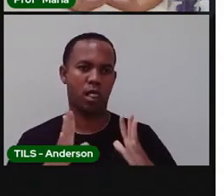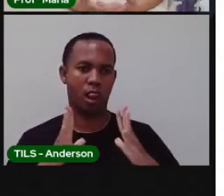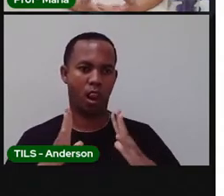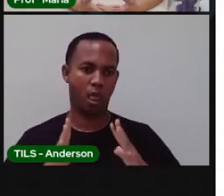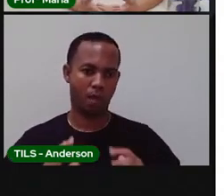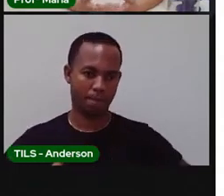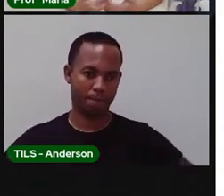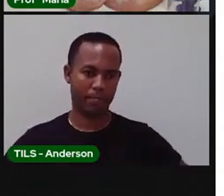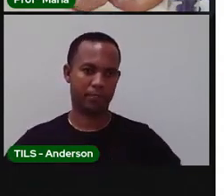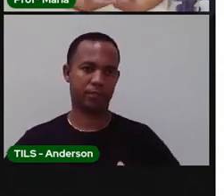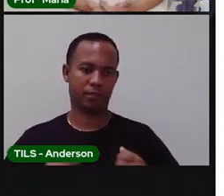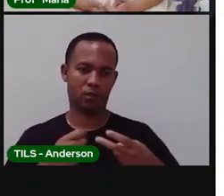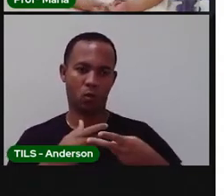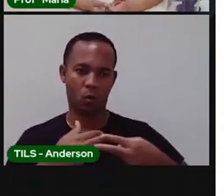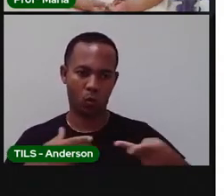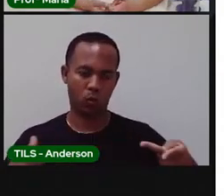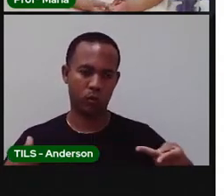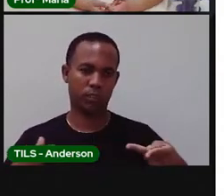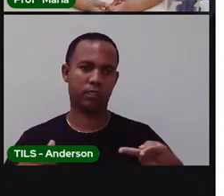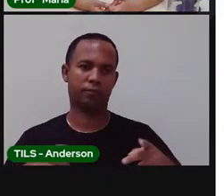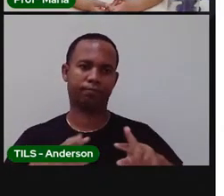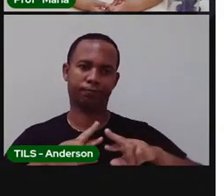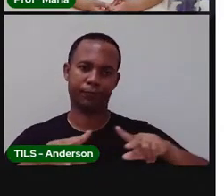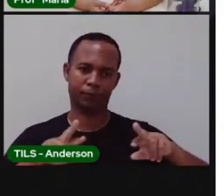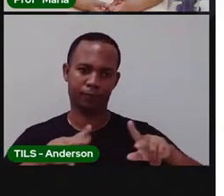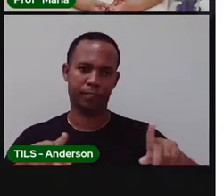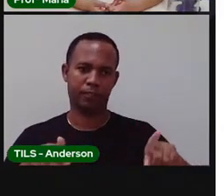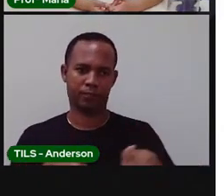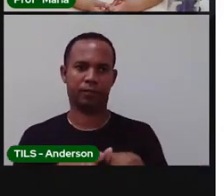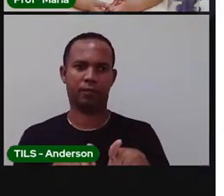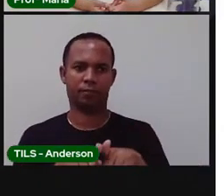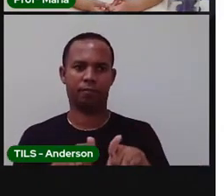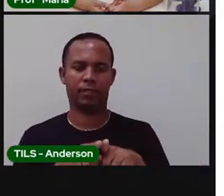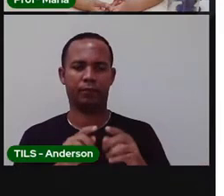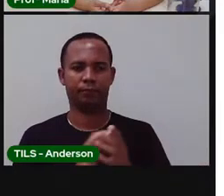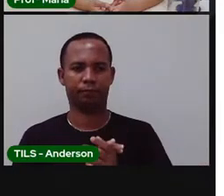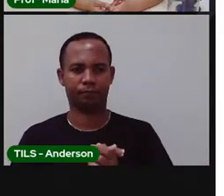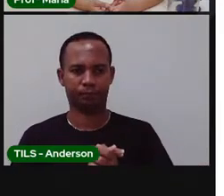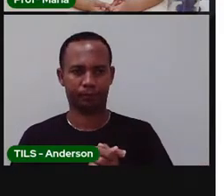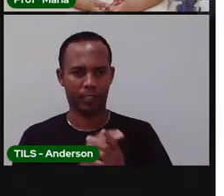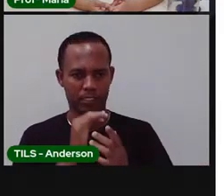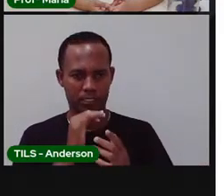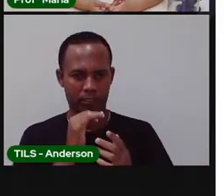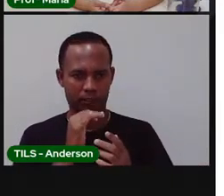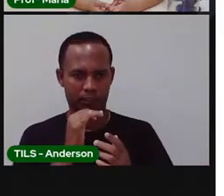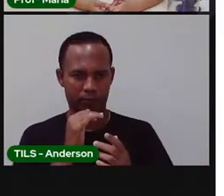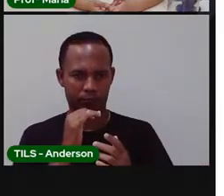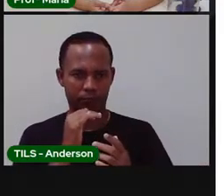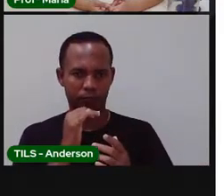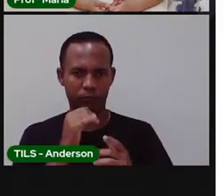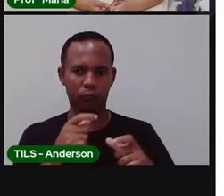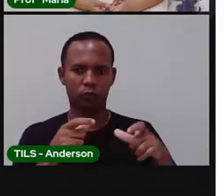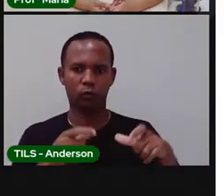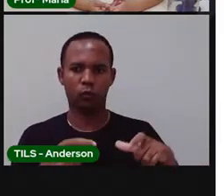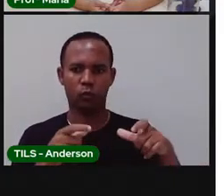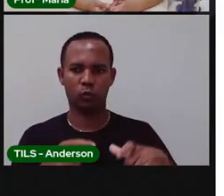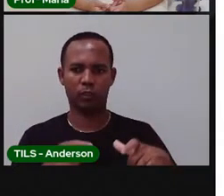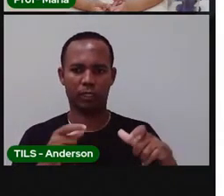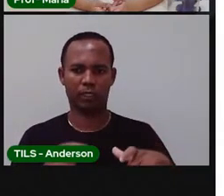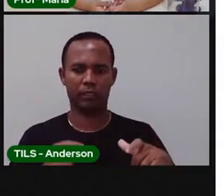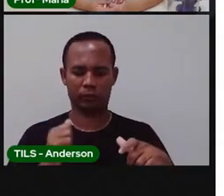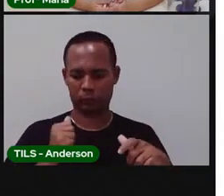muitas dessas coisas que trazem essas doenças. Não fazer as necessidades fisiológicas em locais não